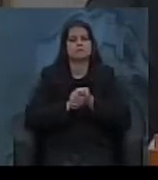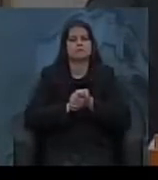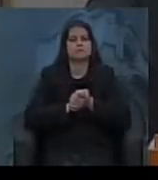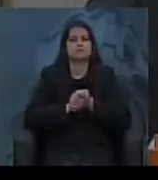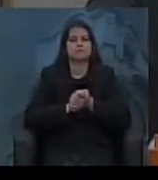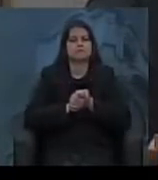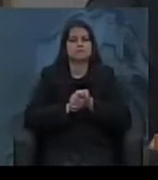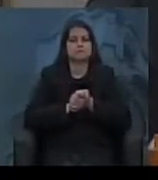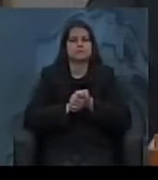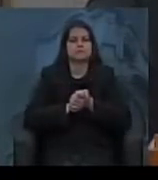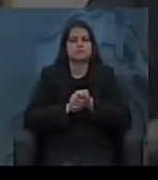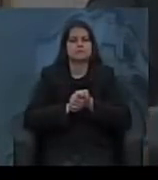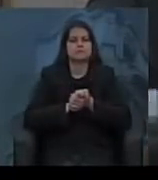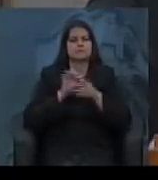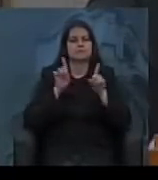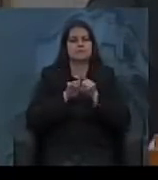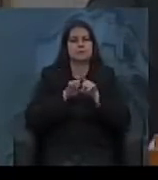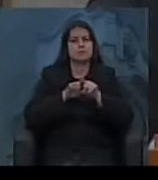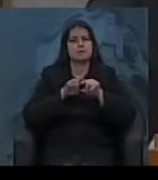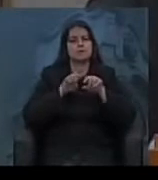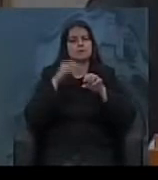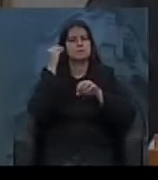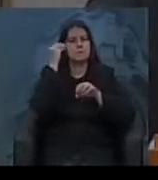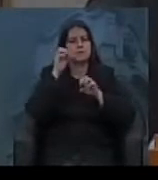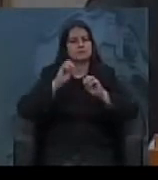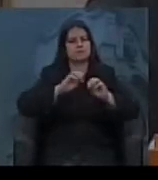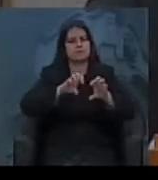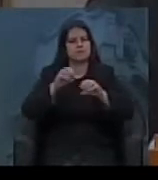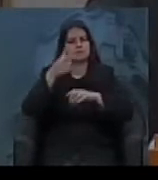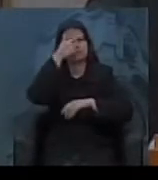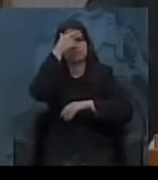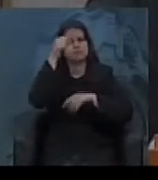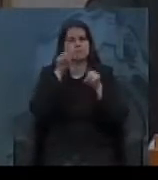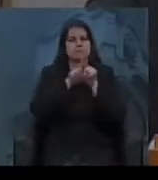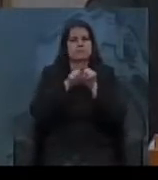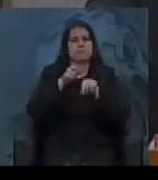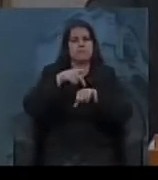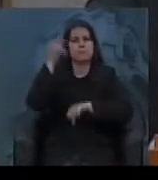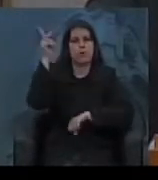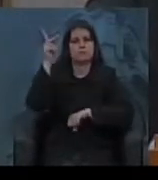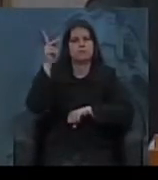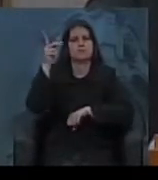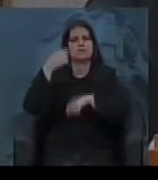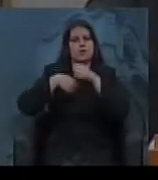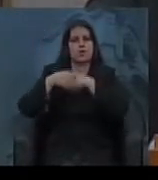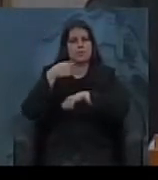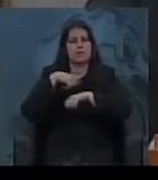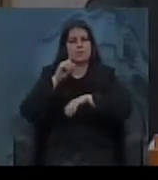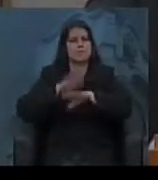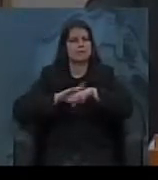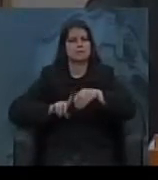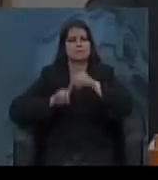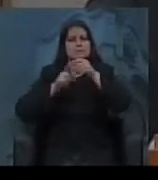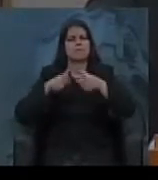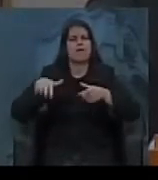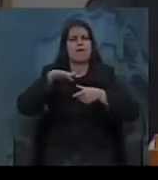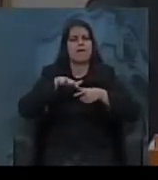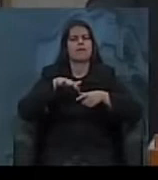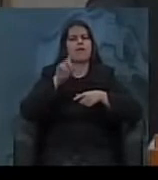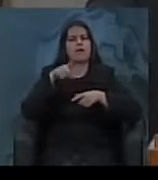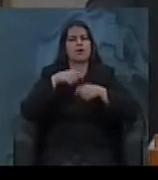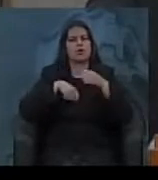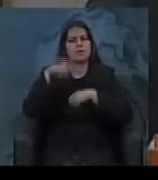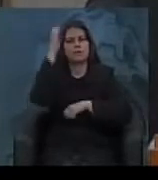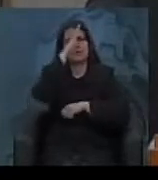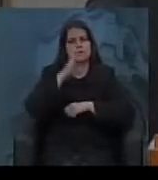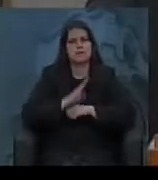tendo experiência na área do ensino em graduação e pós-graduação e em Economia, atuando principalmente nas seguintes áreas, Economia